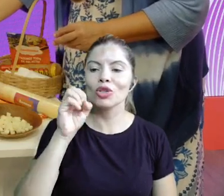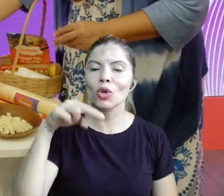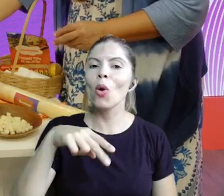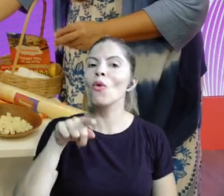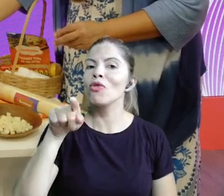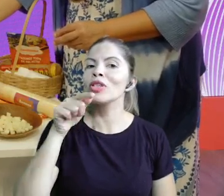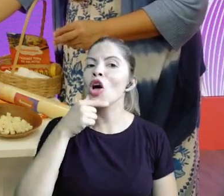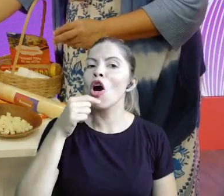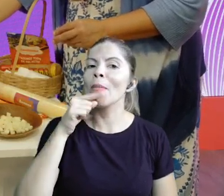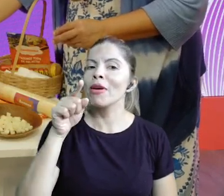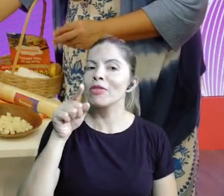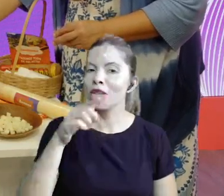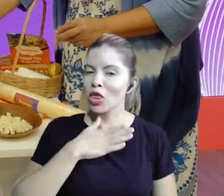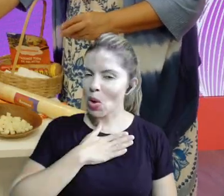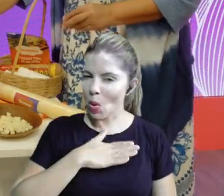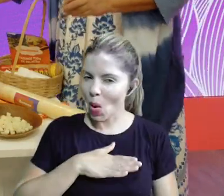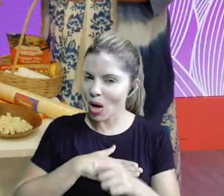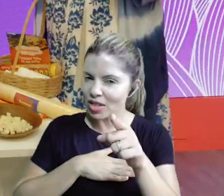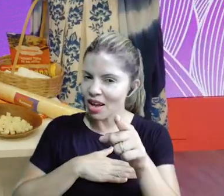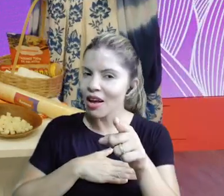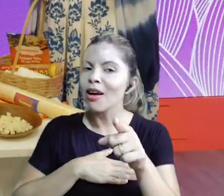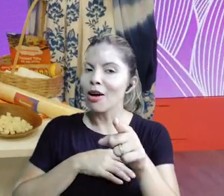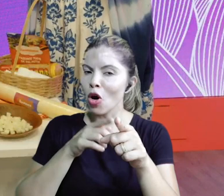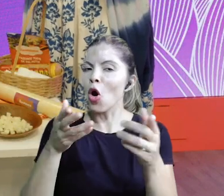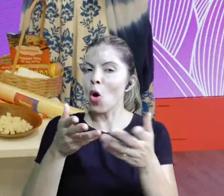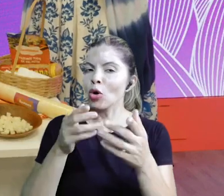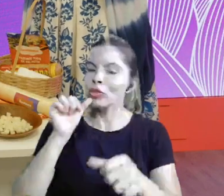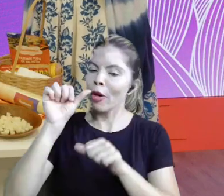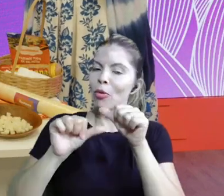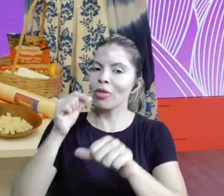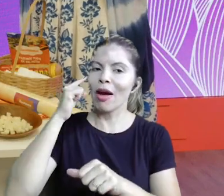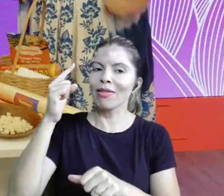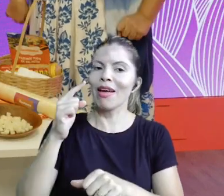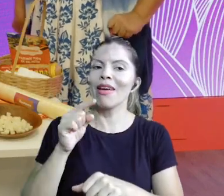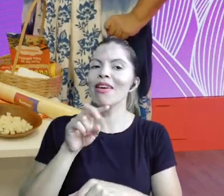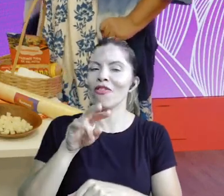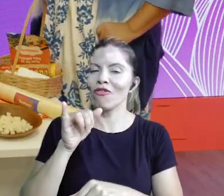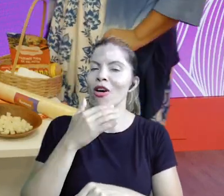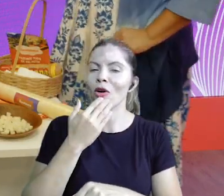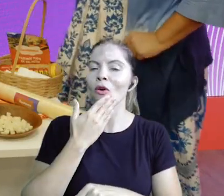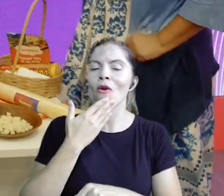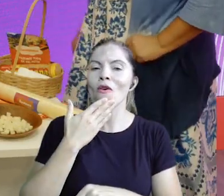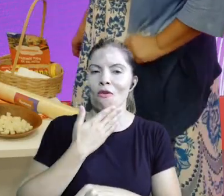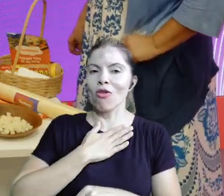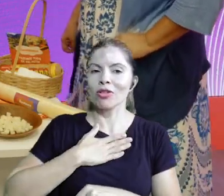falou que não gosta de palmito mas a gente vai mostrar pra ele Anderson é o nosso alvo hoje